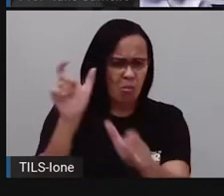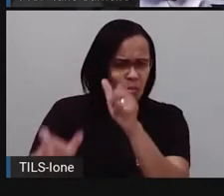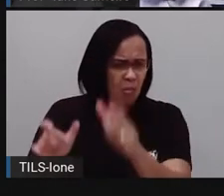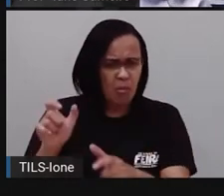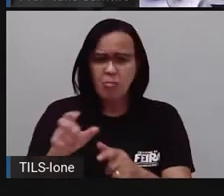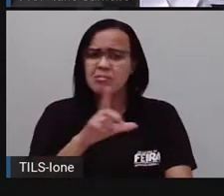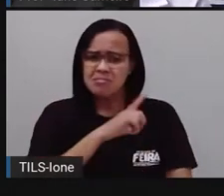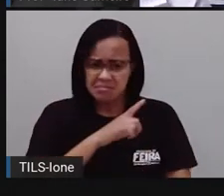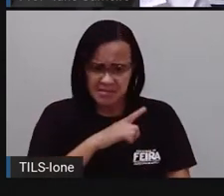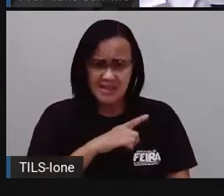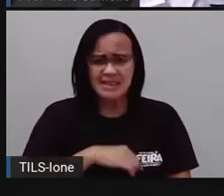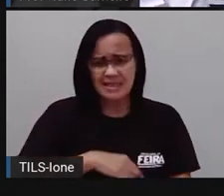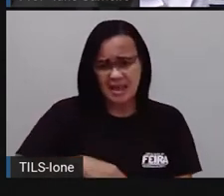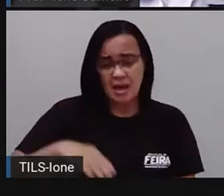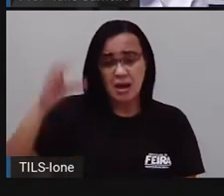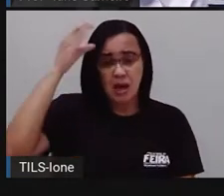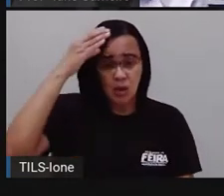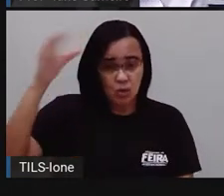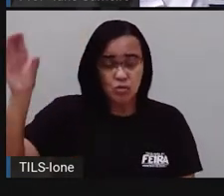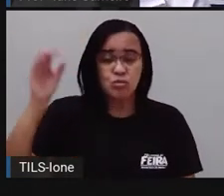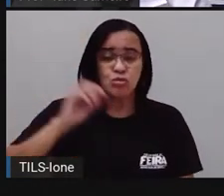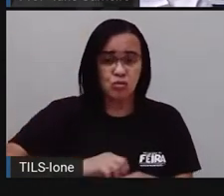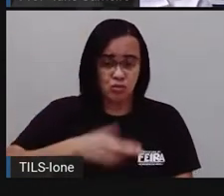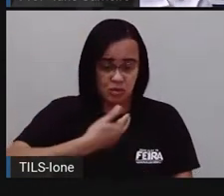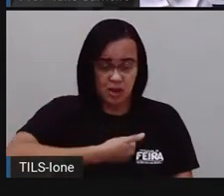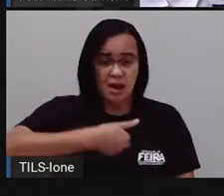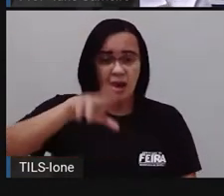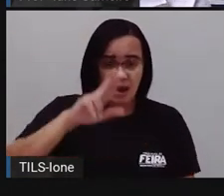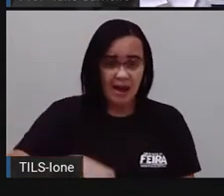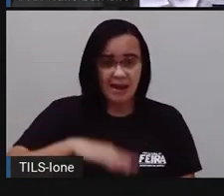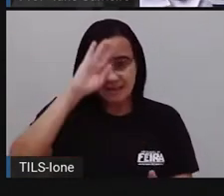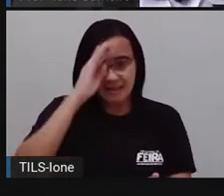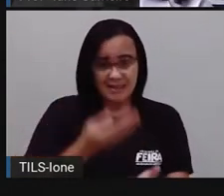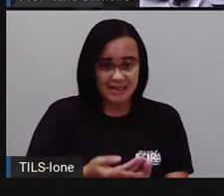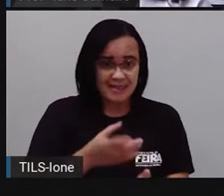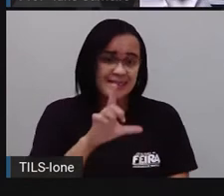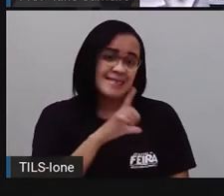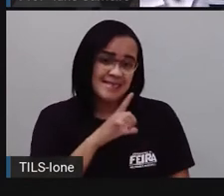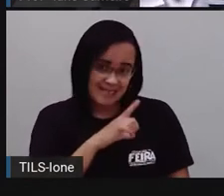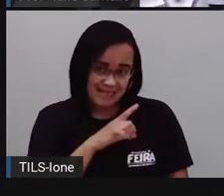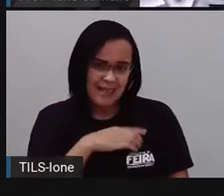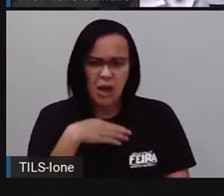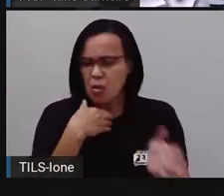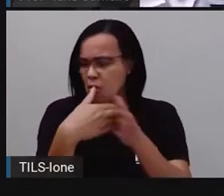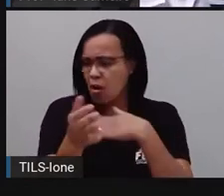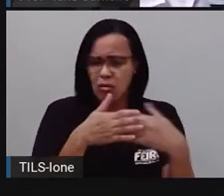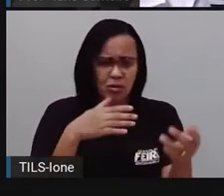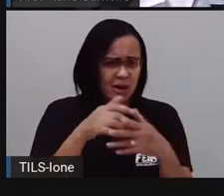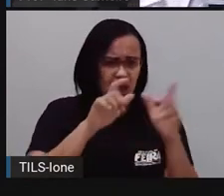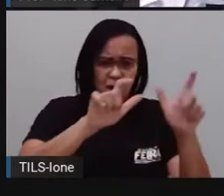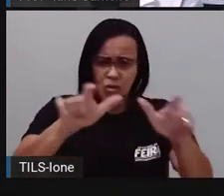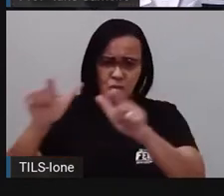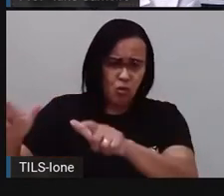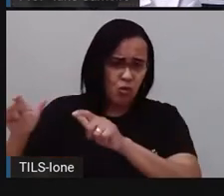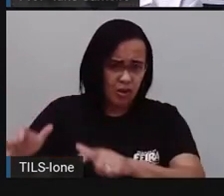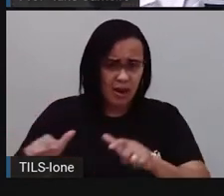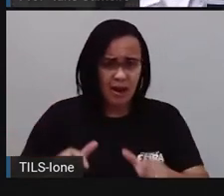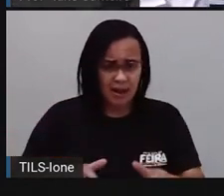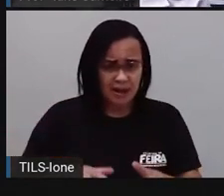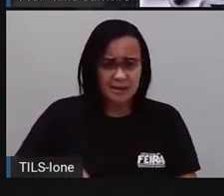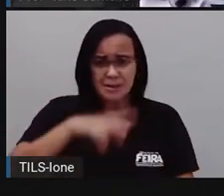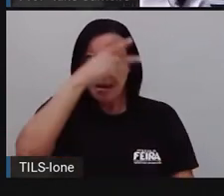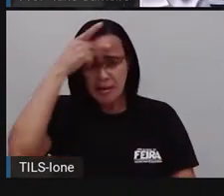toda crença, toda graça. Amigo é de qualquer lugar. Tem gente alta,